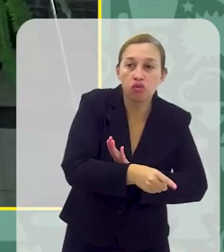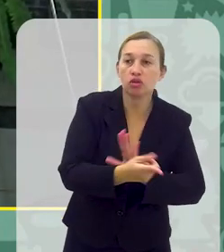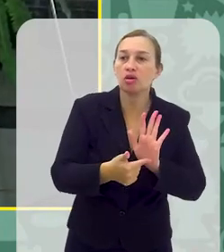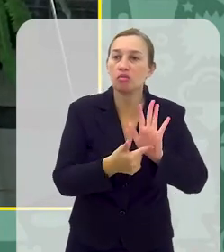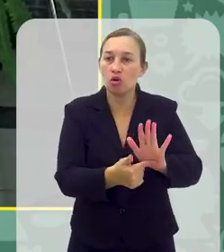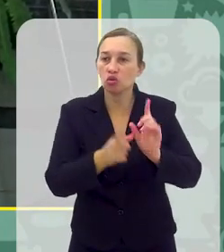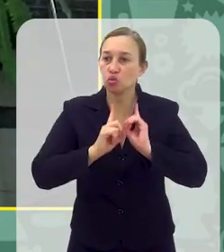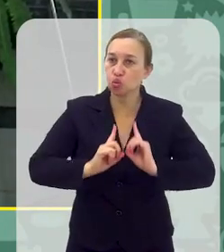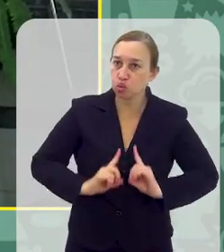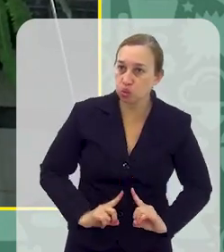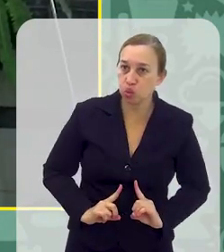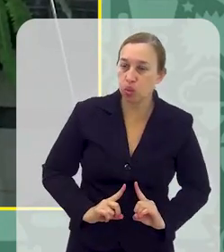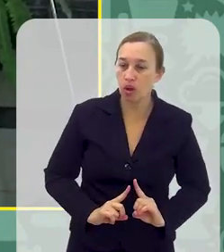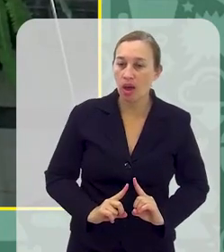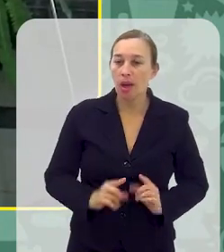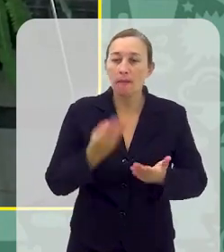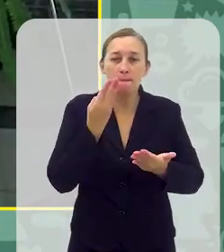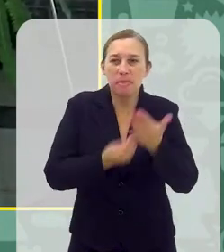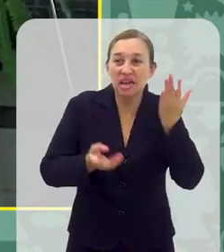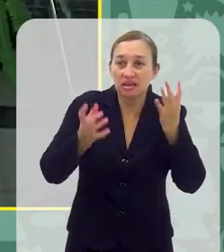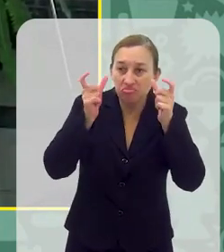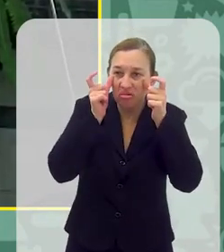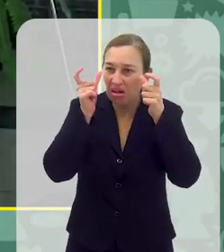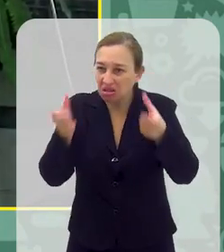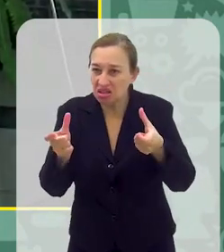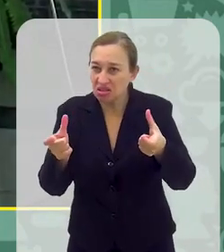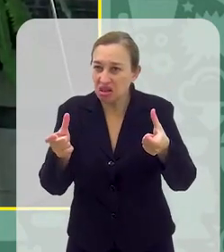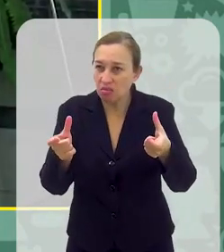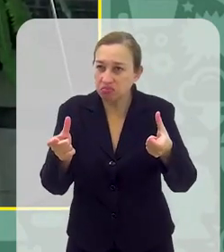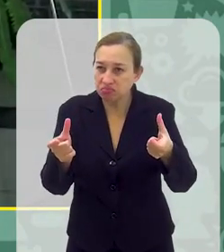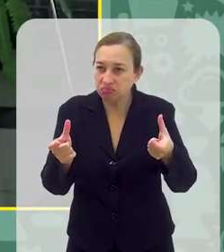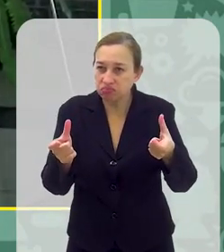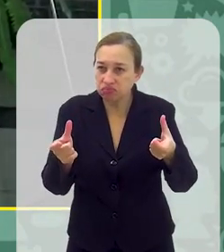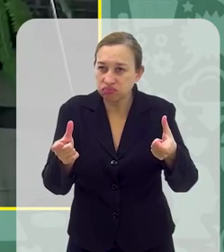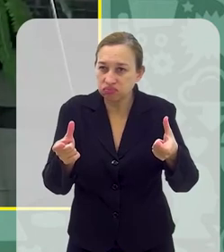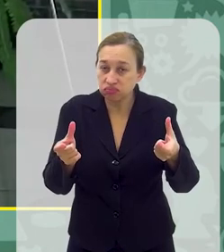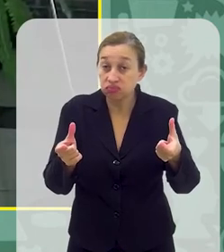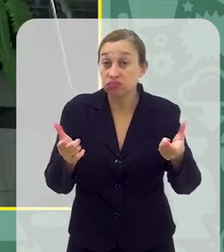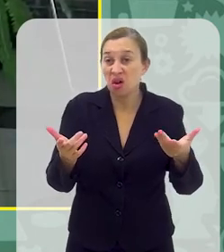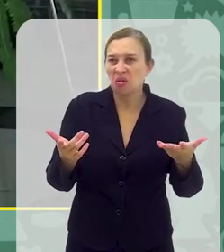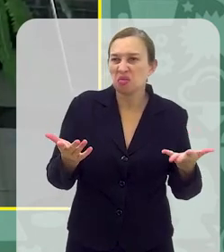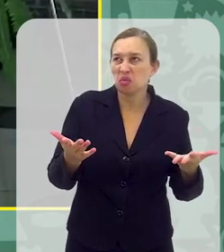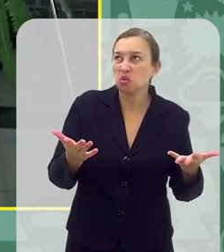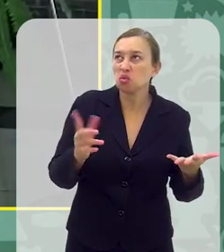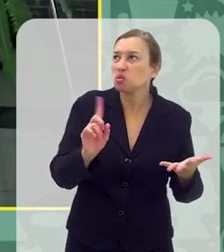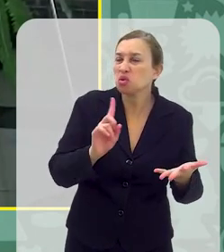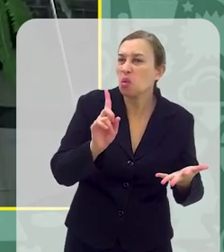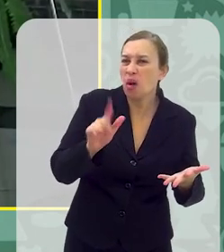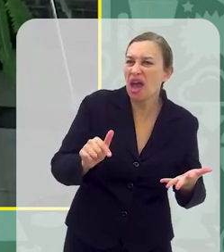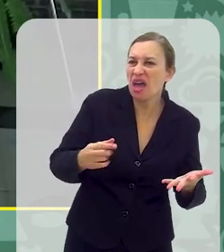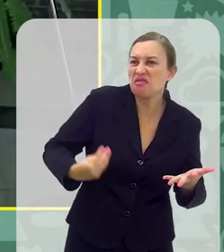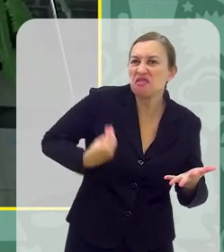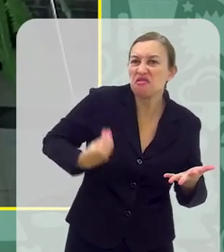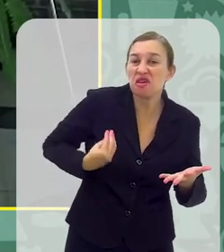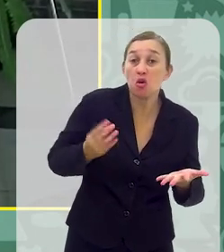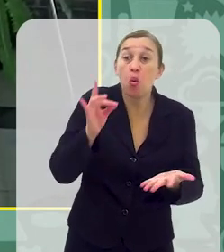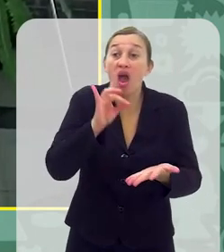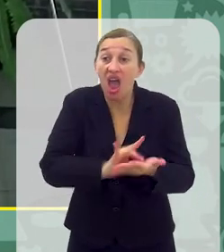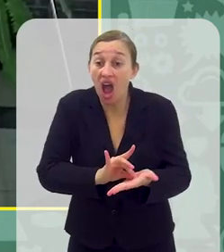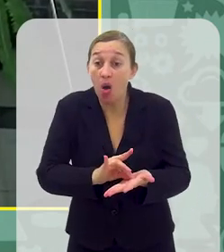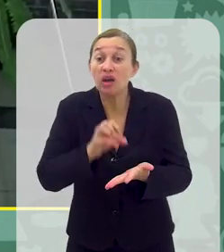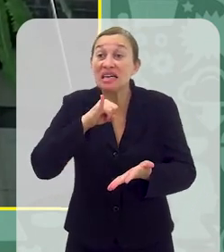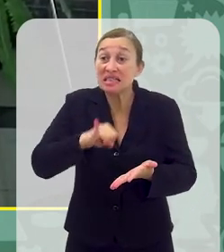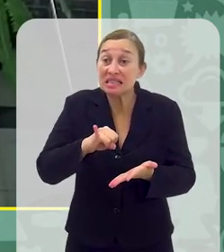depressão A déficit de atenção Porque é um tipo de estímulo Que não é um estímulo da vida real, né? Esse estímulo é